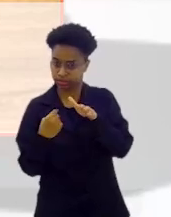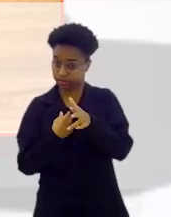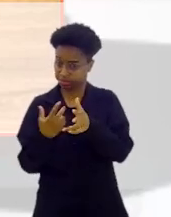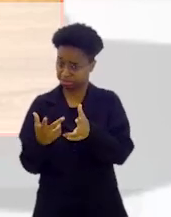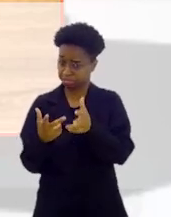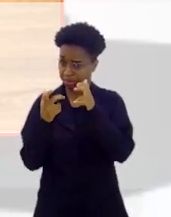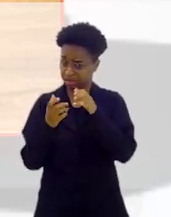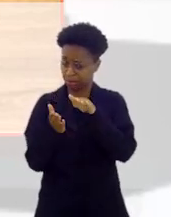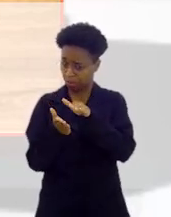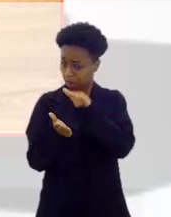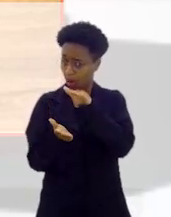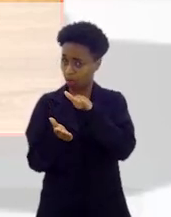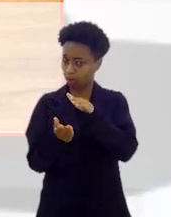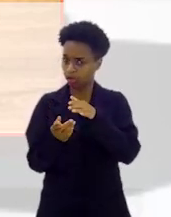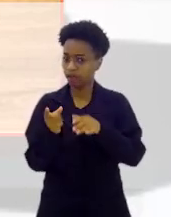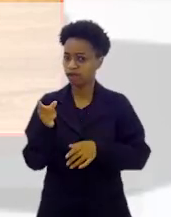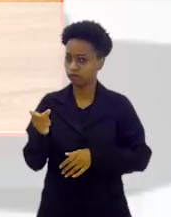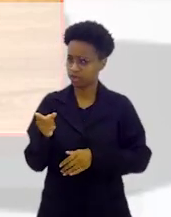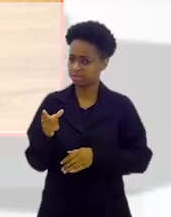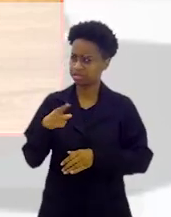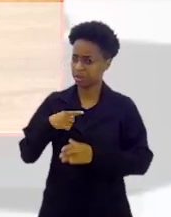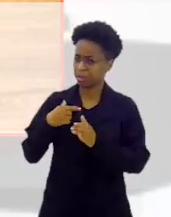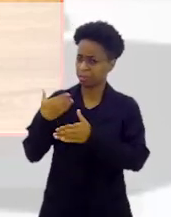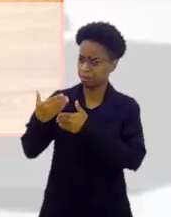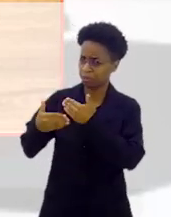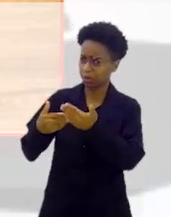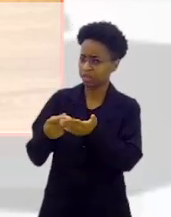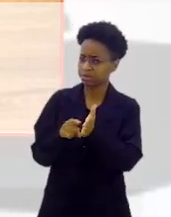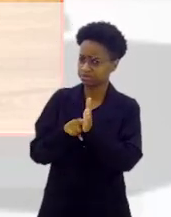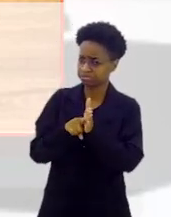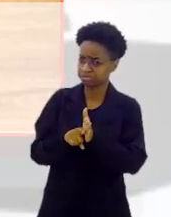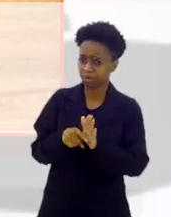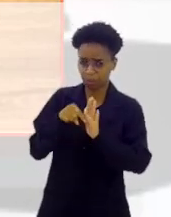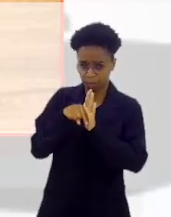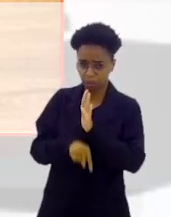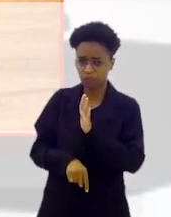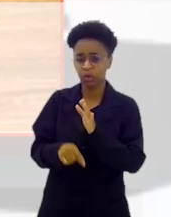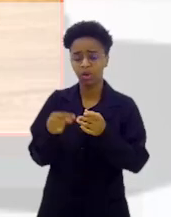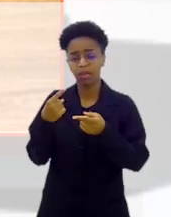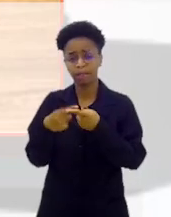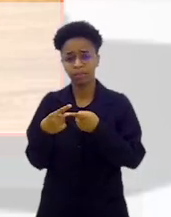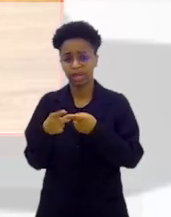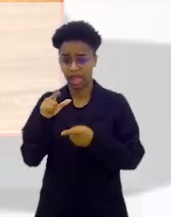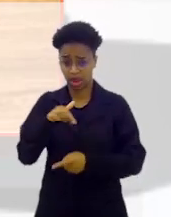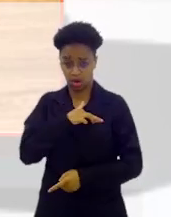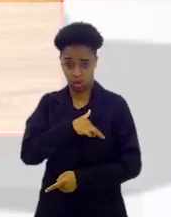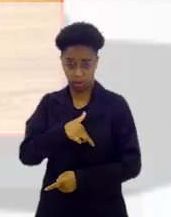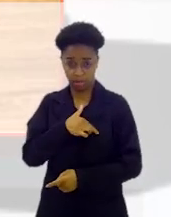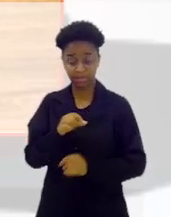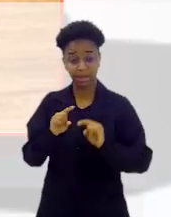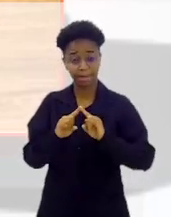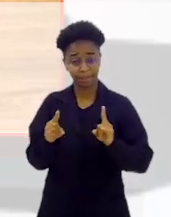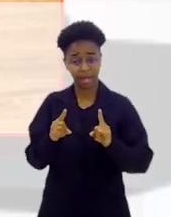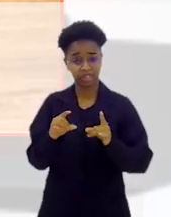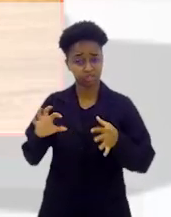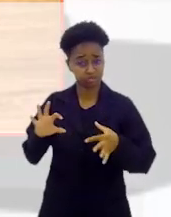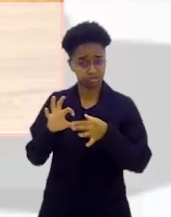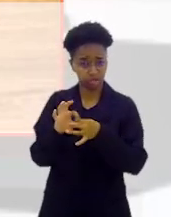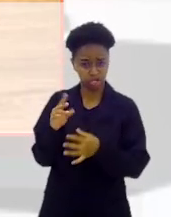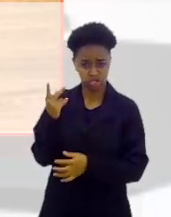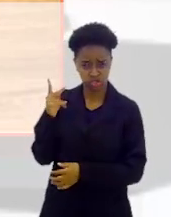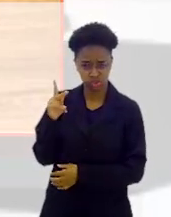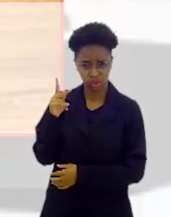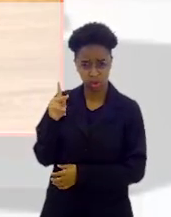visivelmente se nota, você teve um processo de pesquisa profundo. Porque, ainda que sendo um romance, a parte